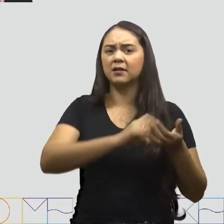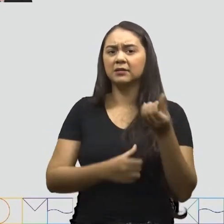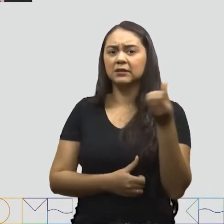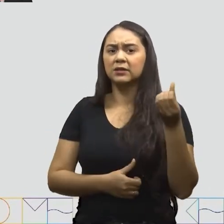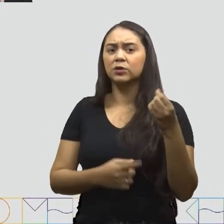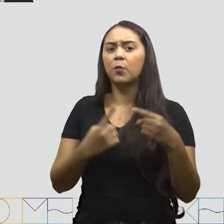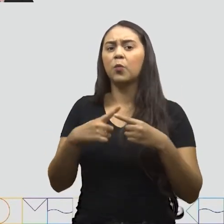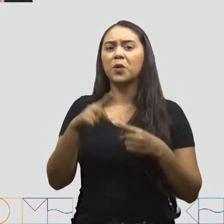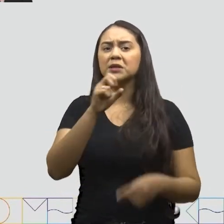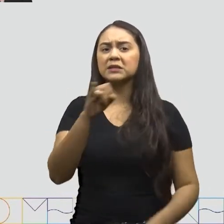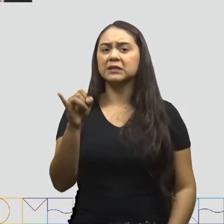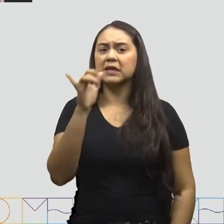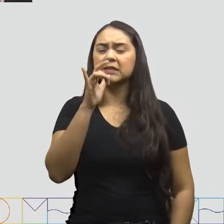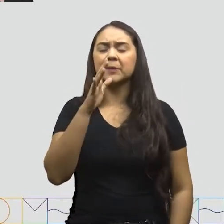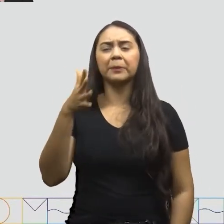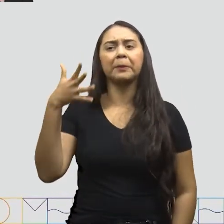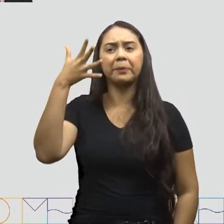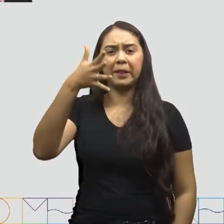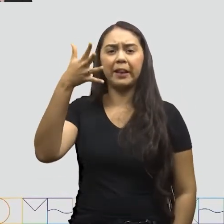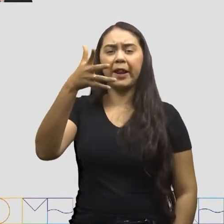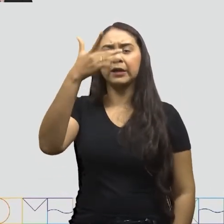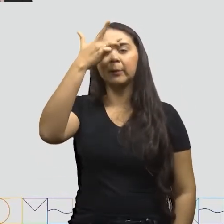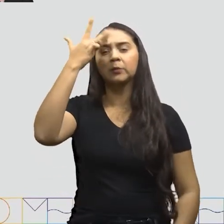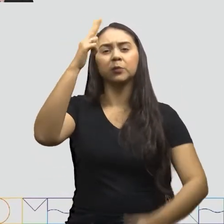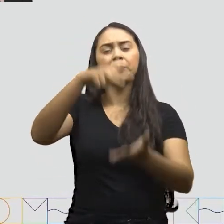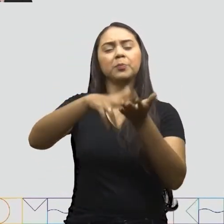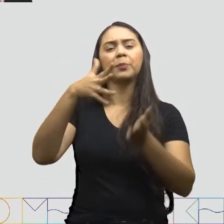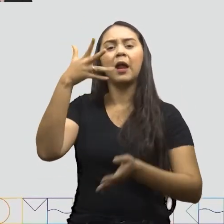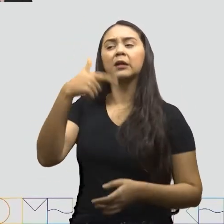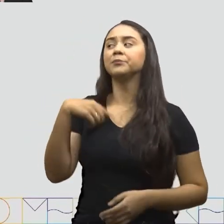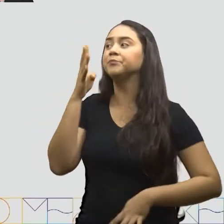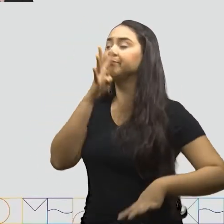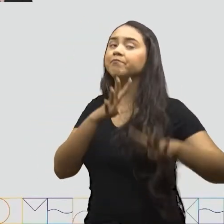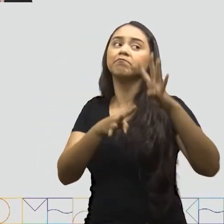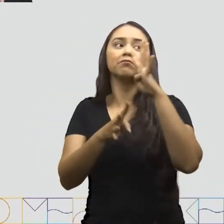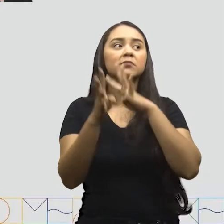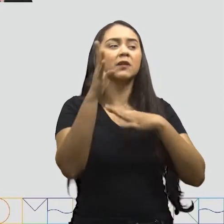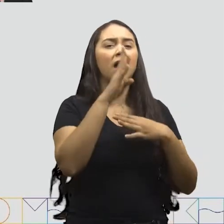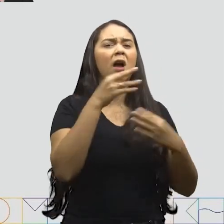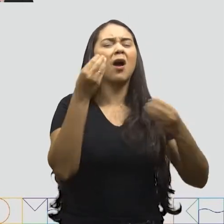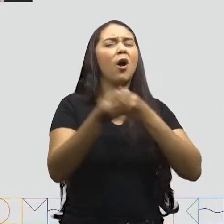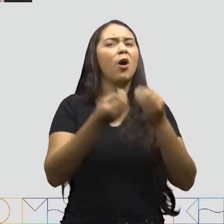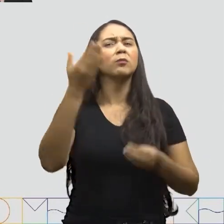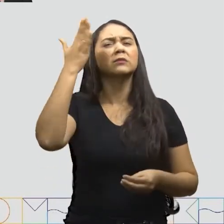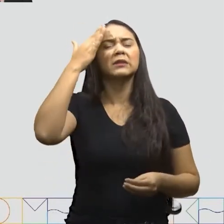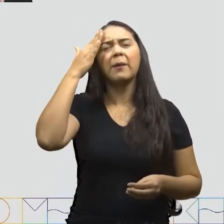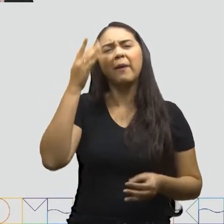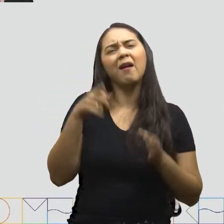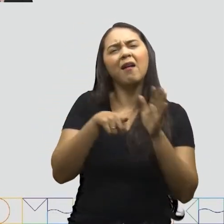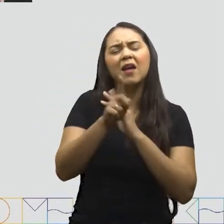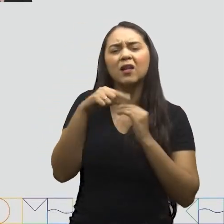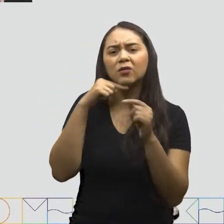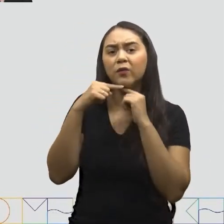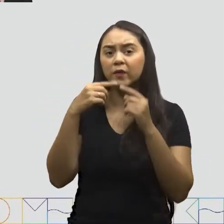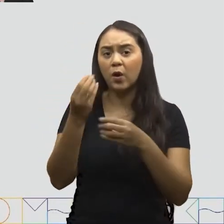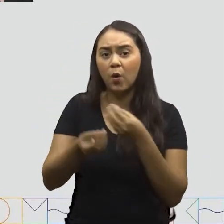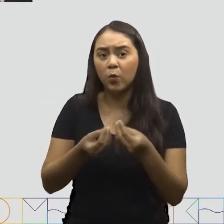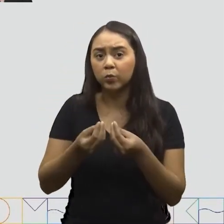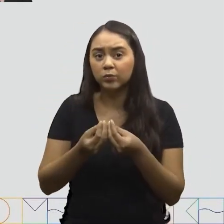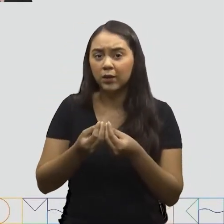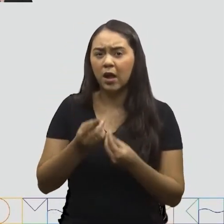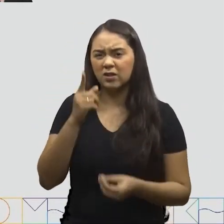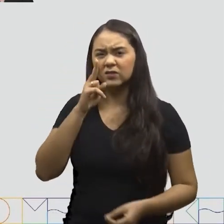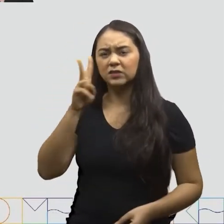sem ouvirmos O que o colega apresentou Como faremos perguntas? O João Marcelo E a Sara Fizeram